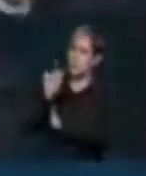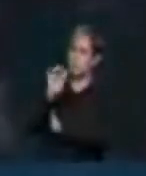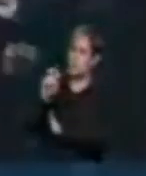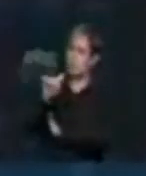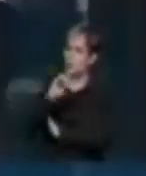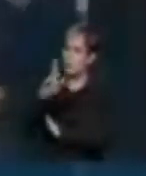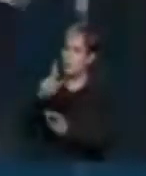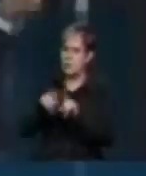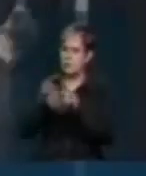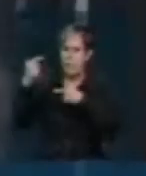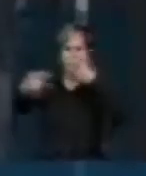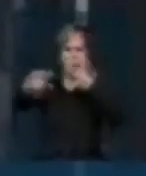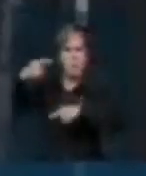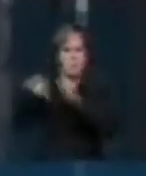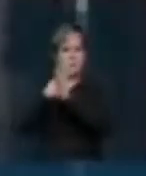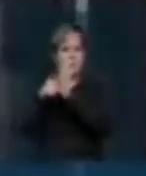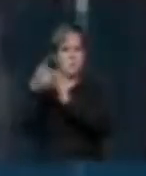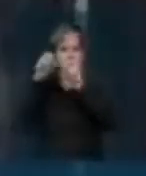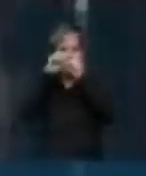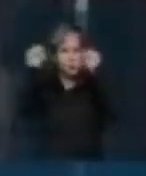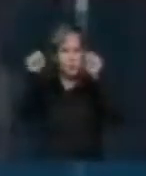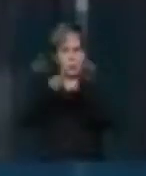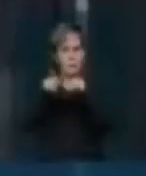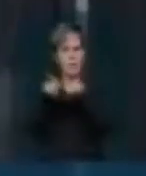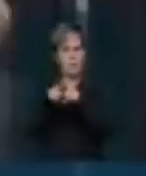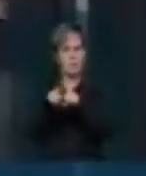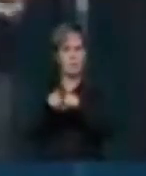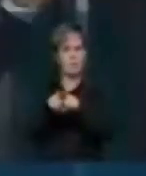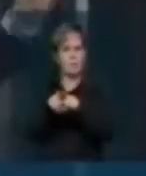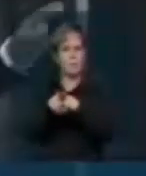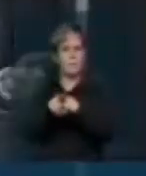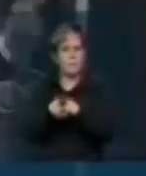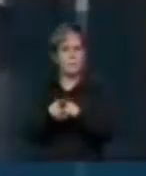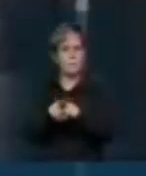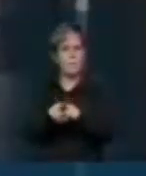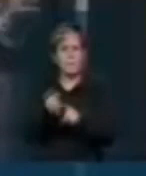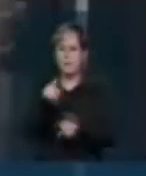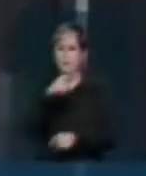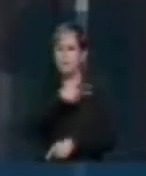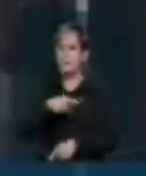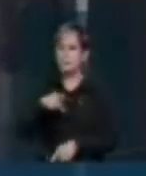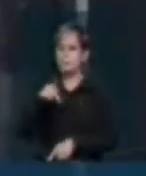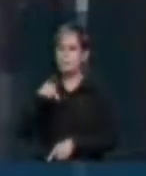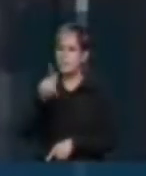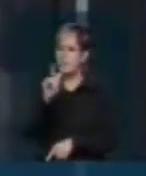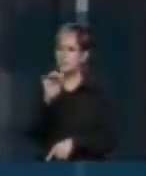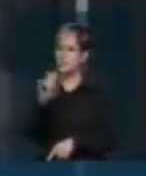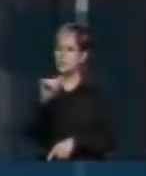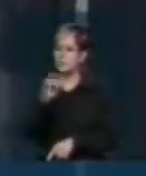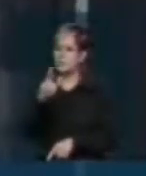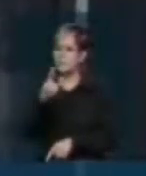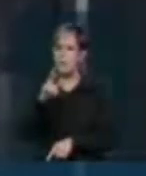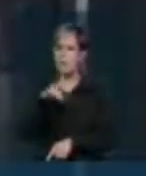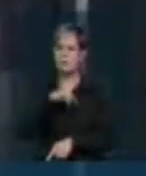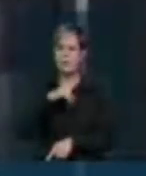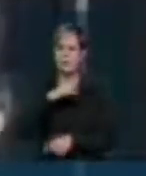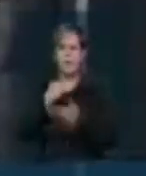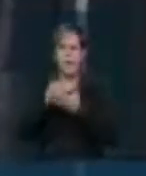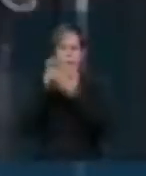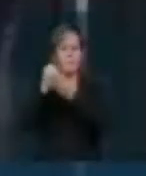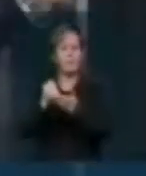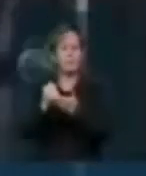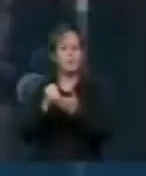incomuns praticados no Supremo Tribunal Federal pelo ex-presidente Gilmar Mendes tinham então o respaldo de um superpoder judicial,